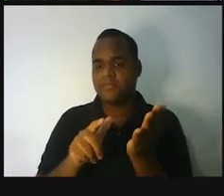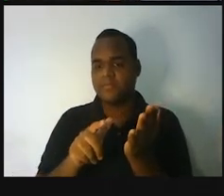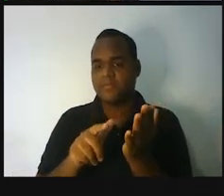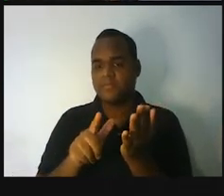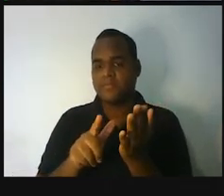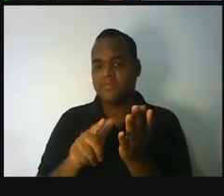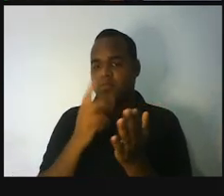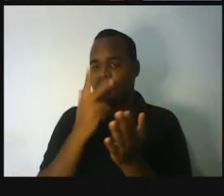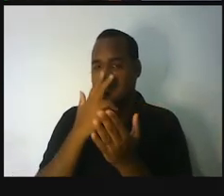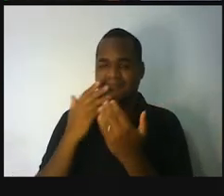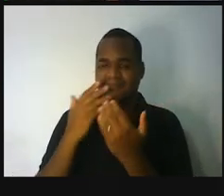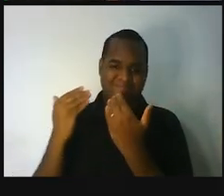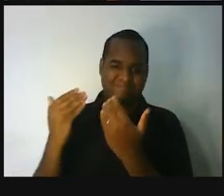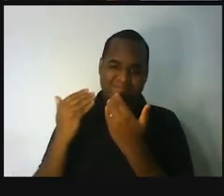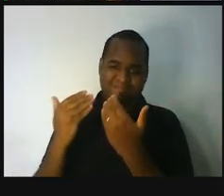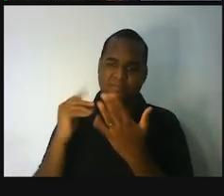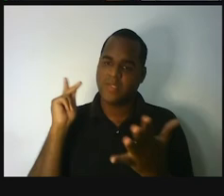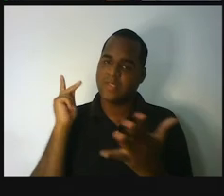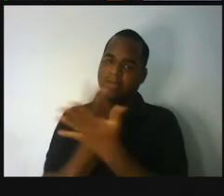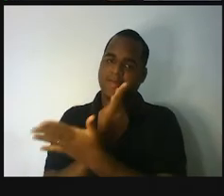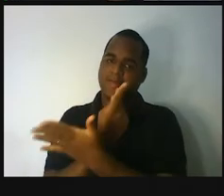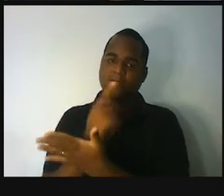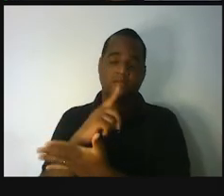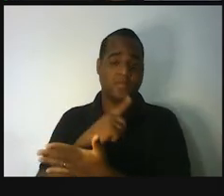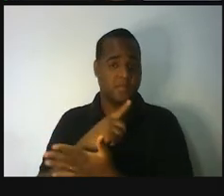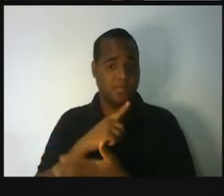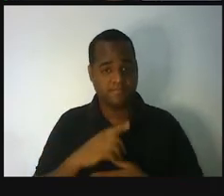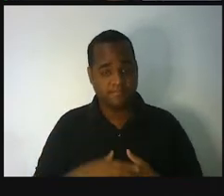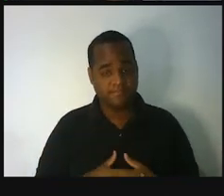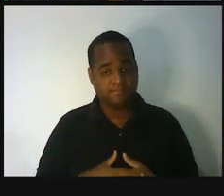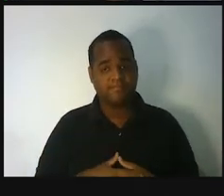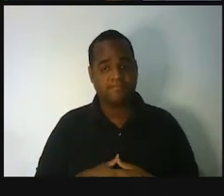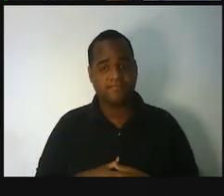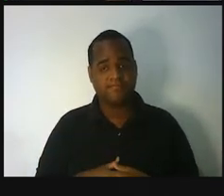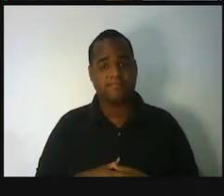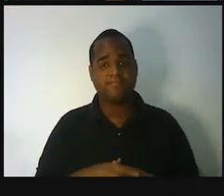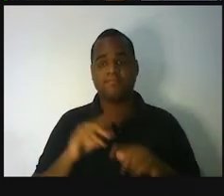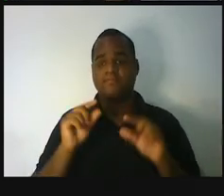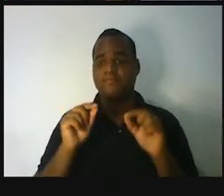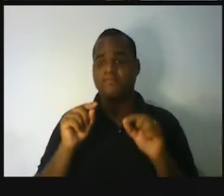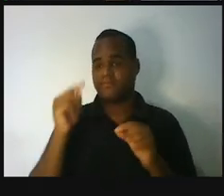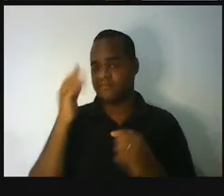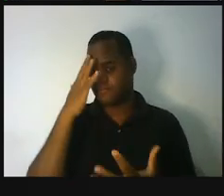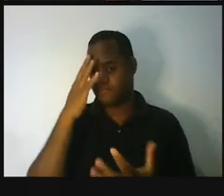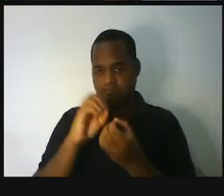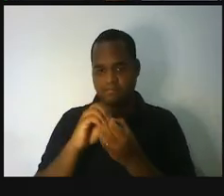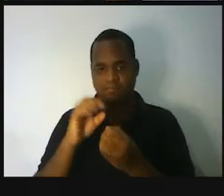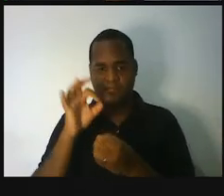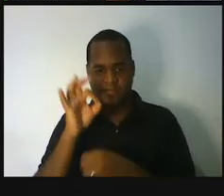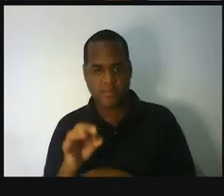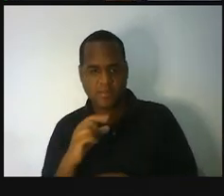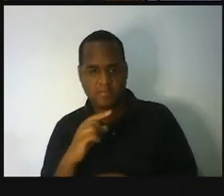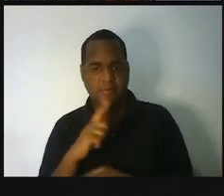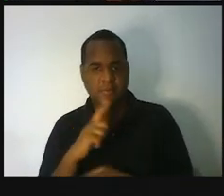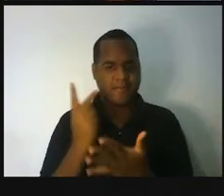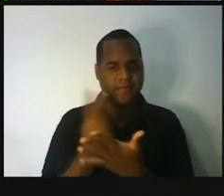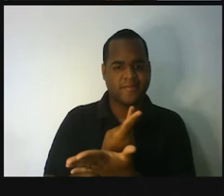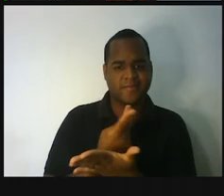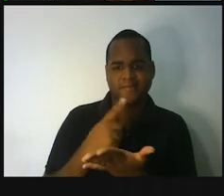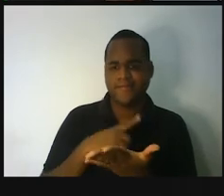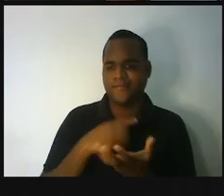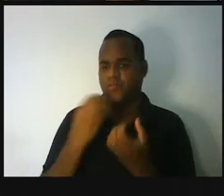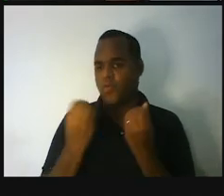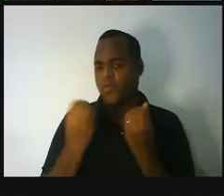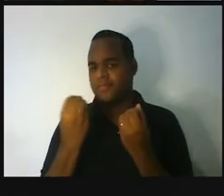desconfiou. Eu acho que está errado. como é que eu consigo saber se essa conta está certa? Mais uma